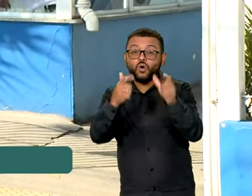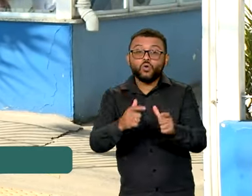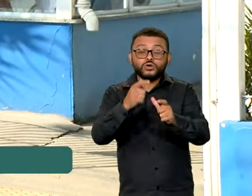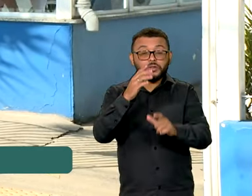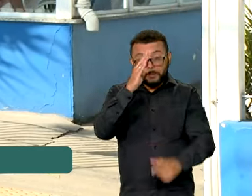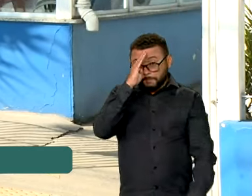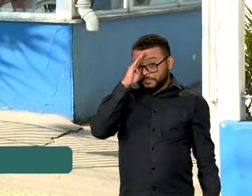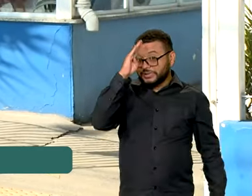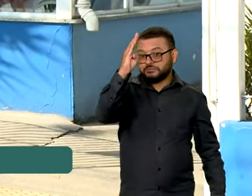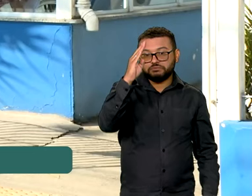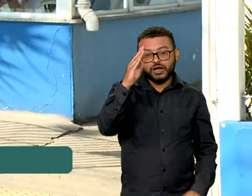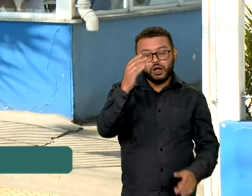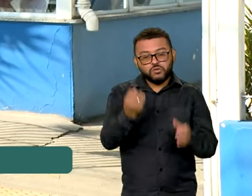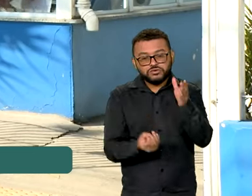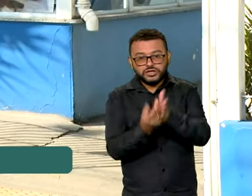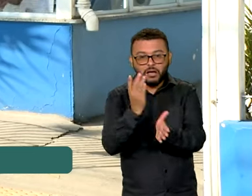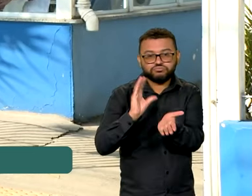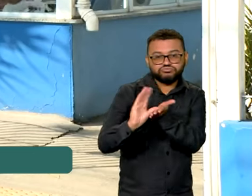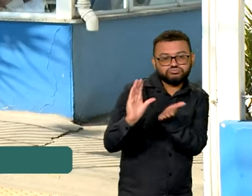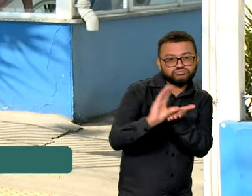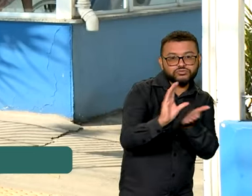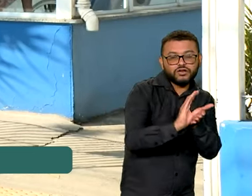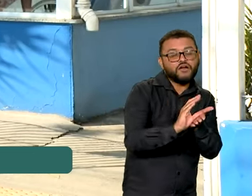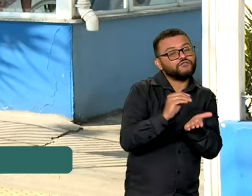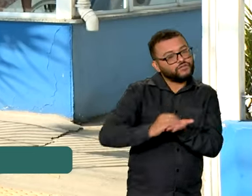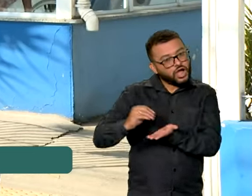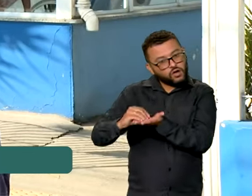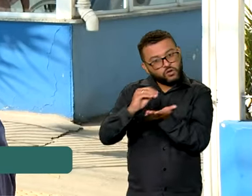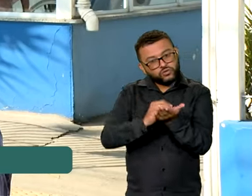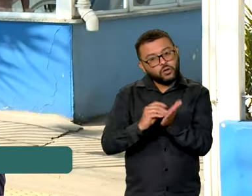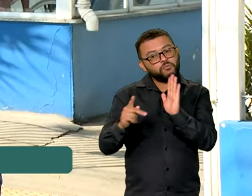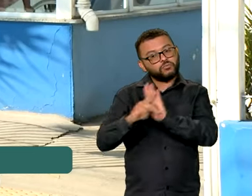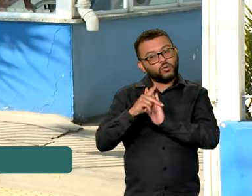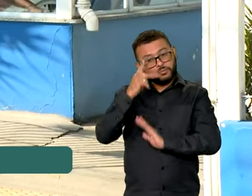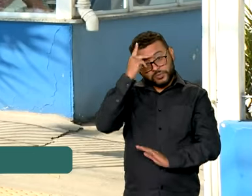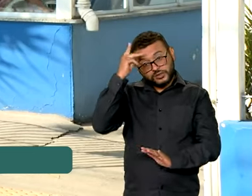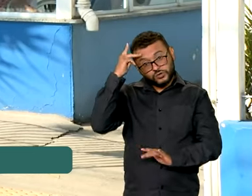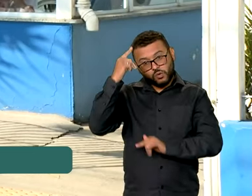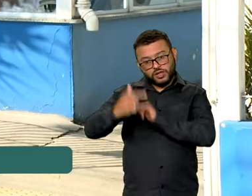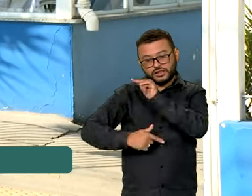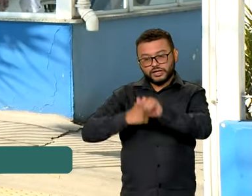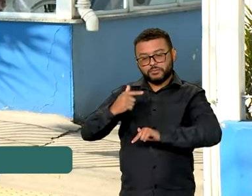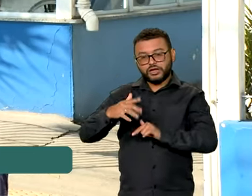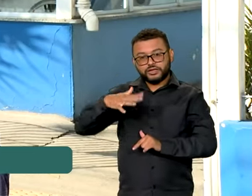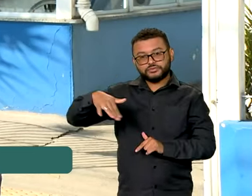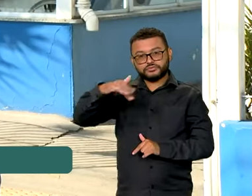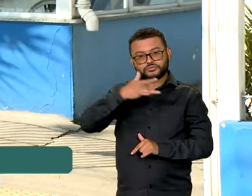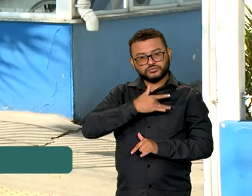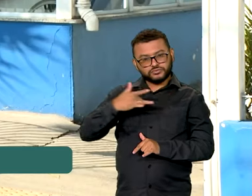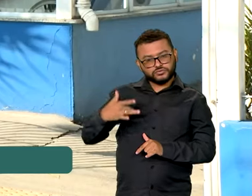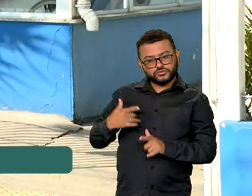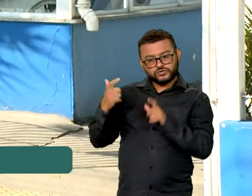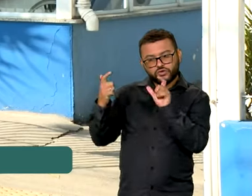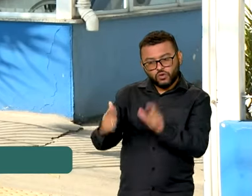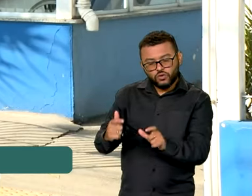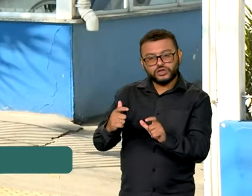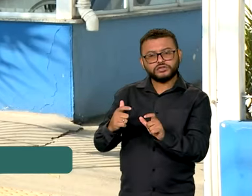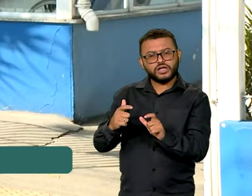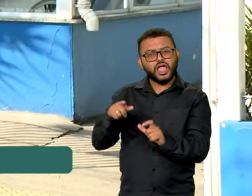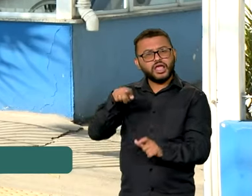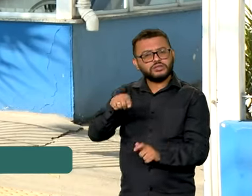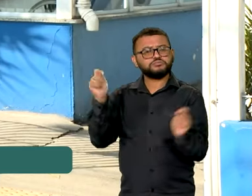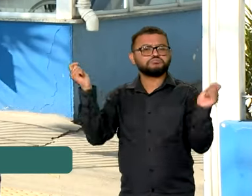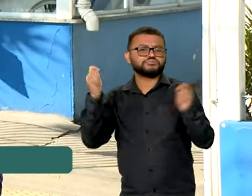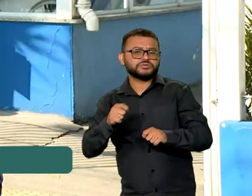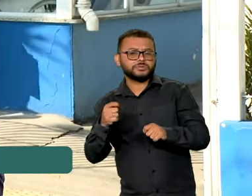prioritárias para investimentos. E são justamente os próprios funcionários de saúde que atuam nas unidades que